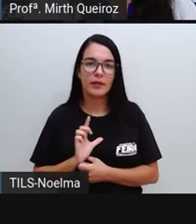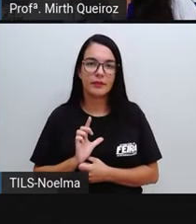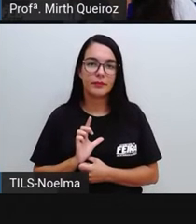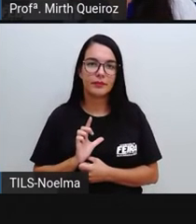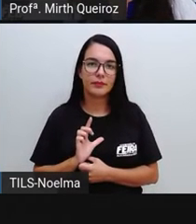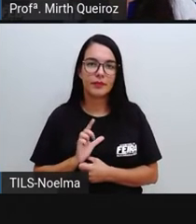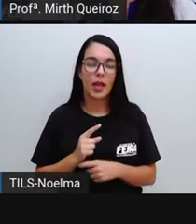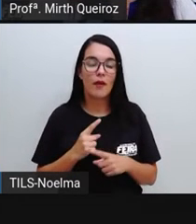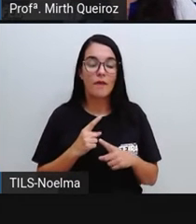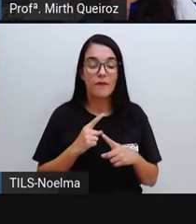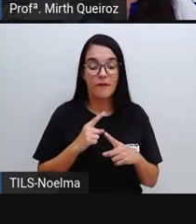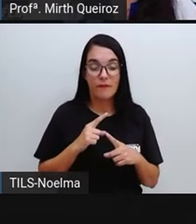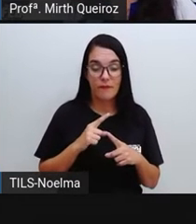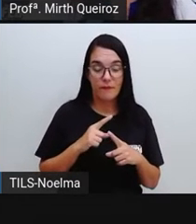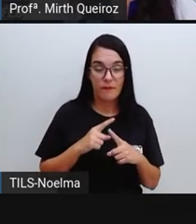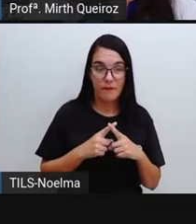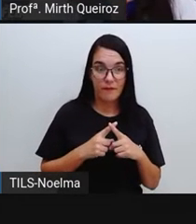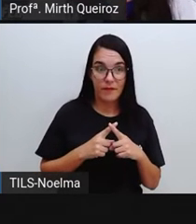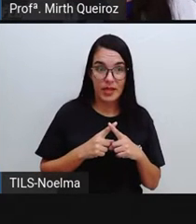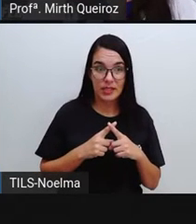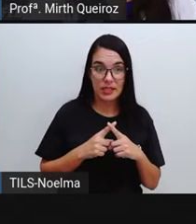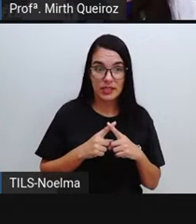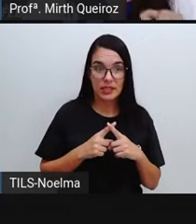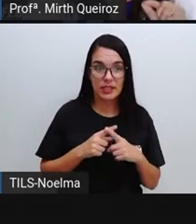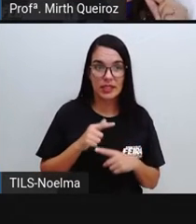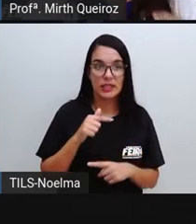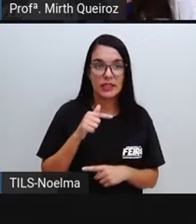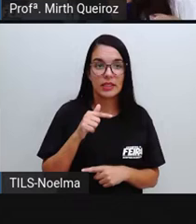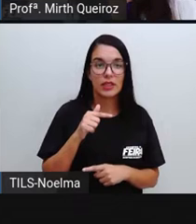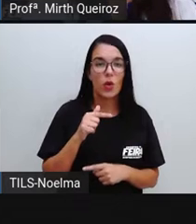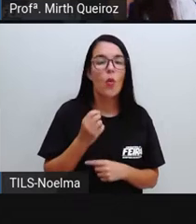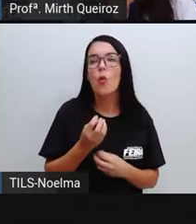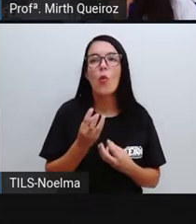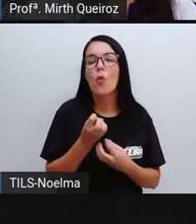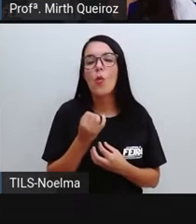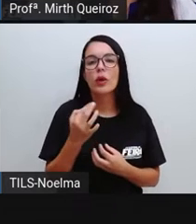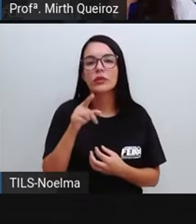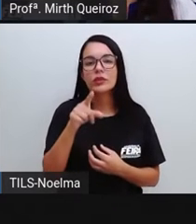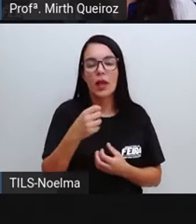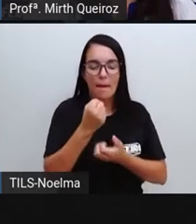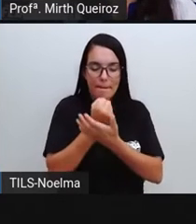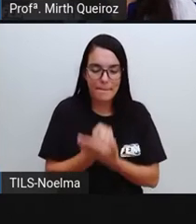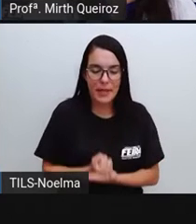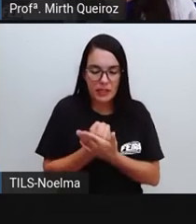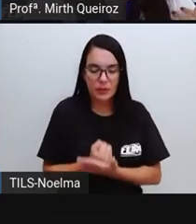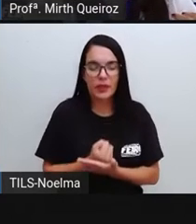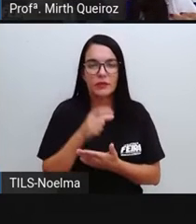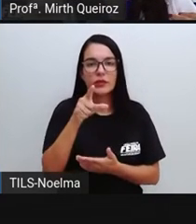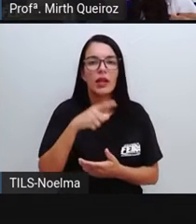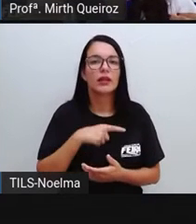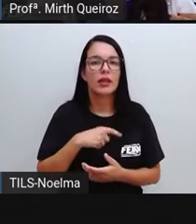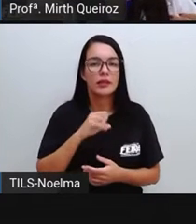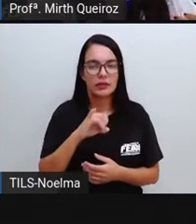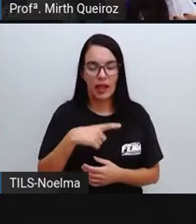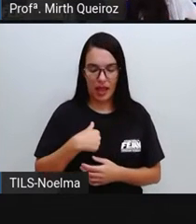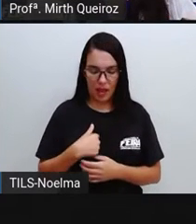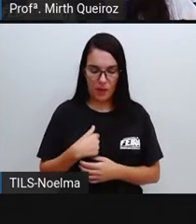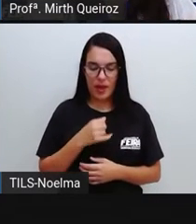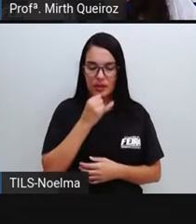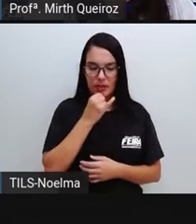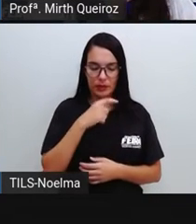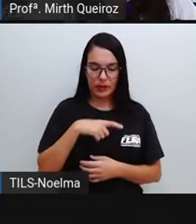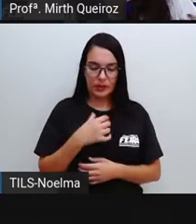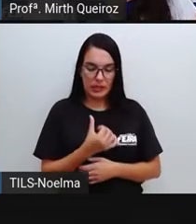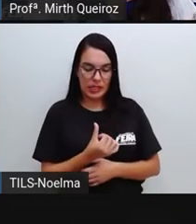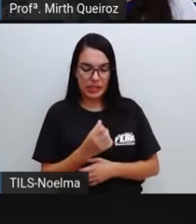Que é por quilo 35 vezes Quantos quilos você tem, certo? Por exemplo Se eu tenho 65